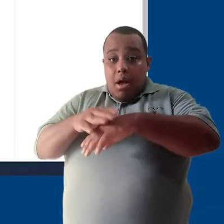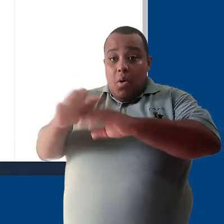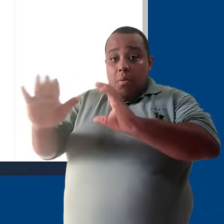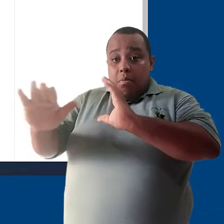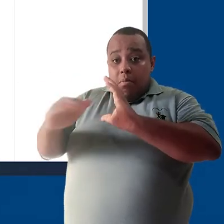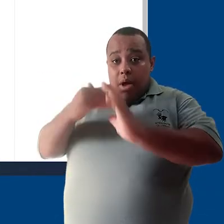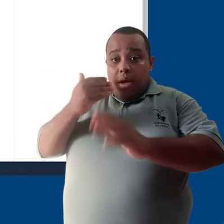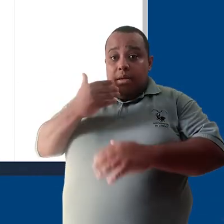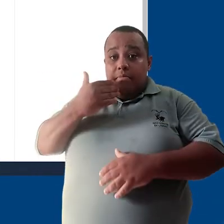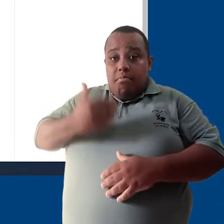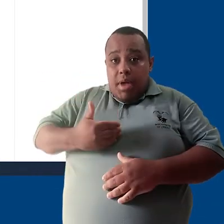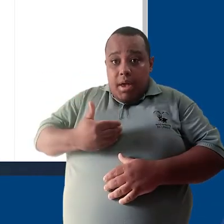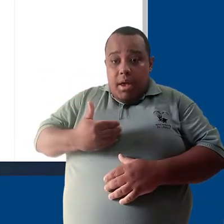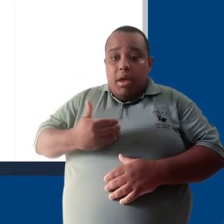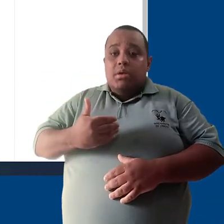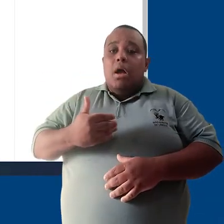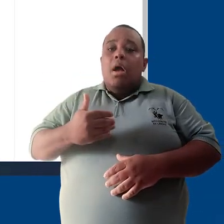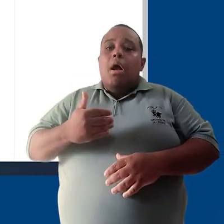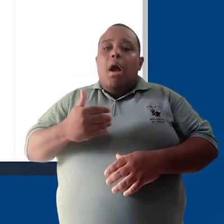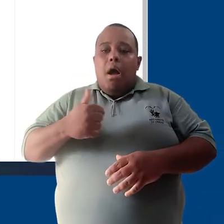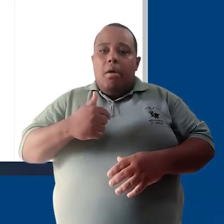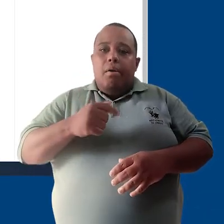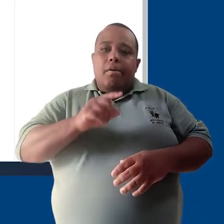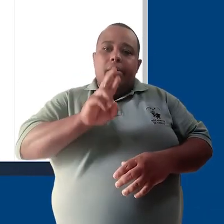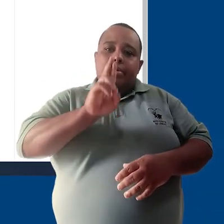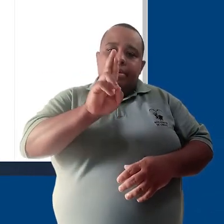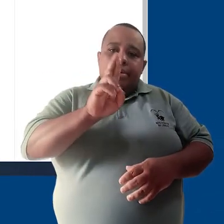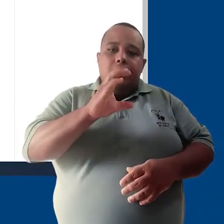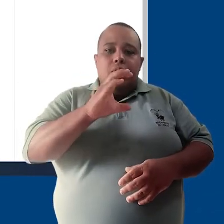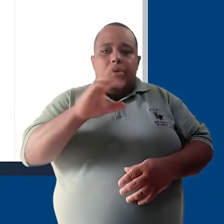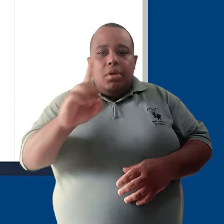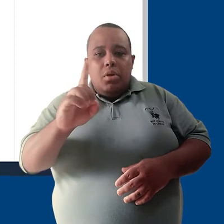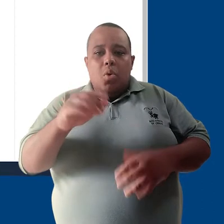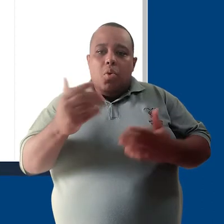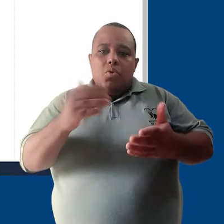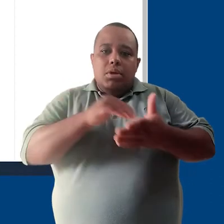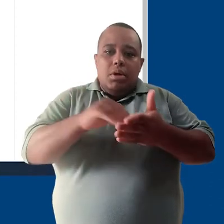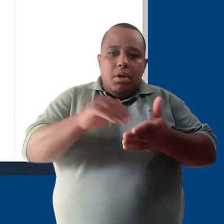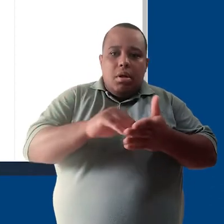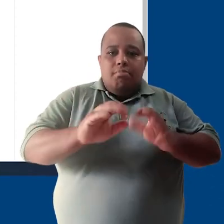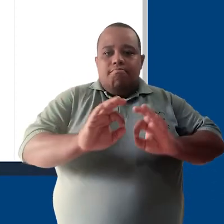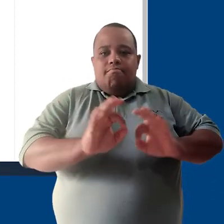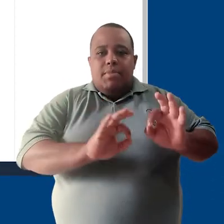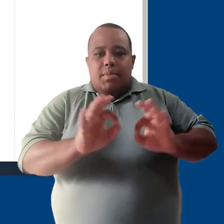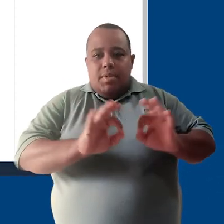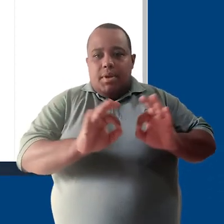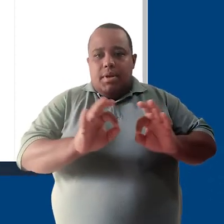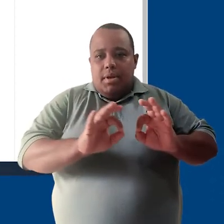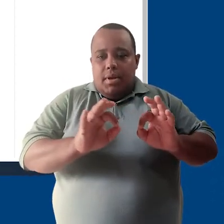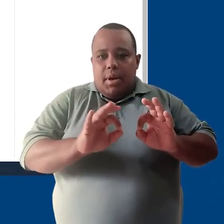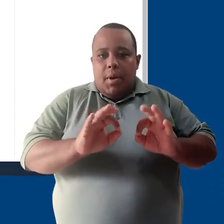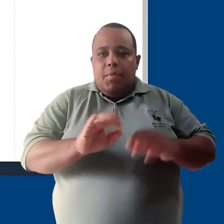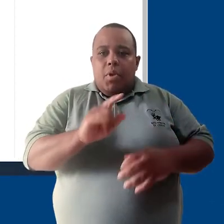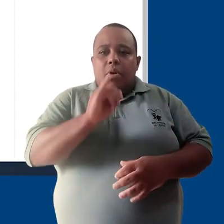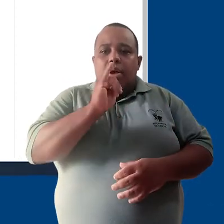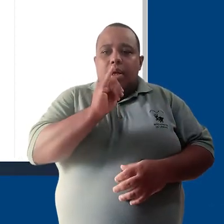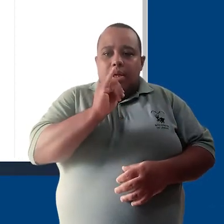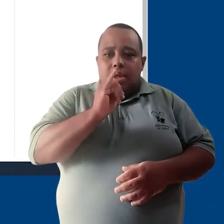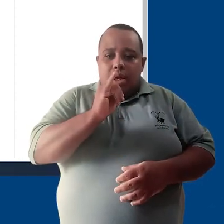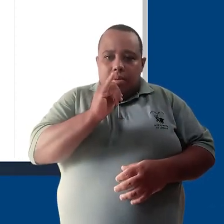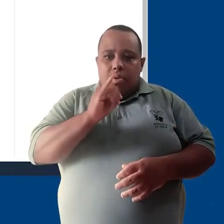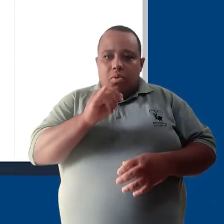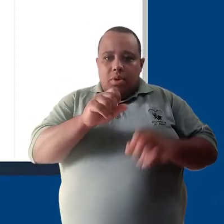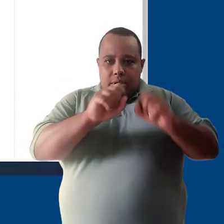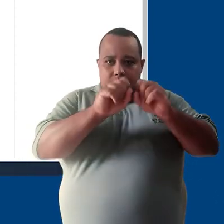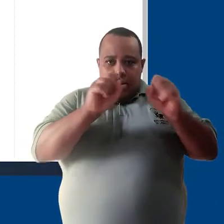repassados ao suporte para verificação quando necessário. Primeiro, vamos citar o caso da plataforma